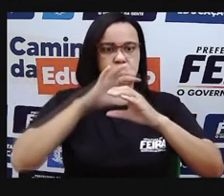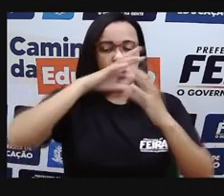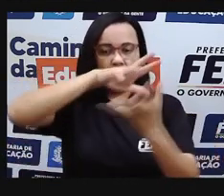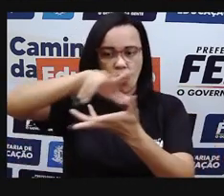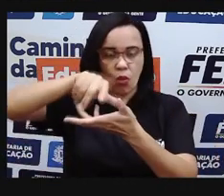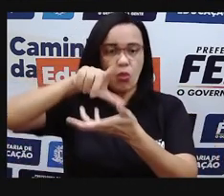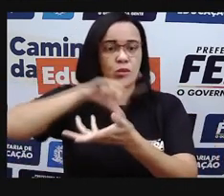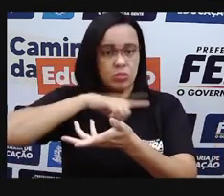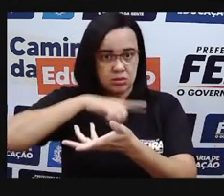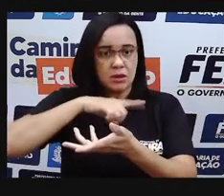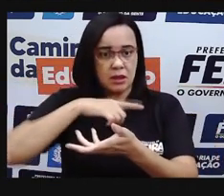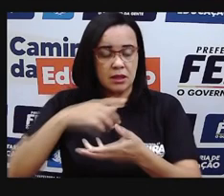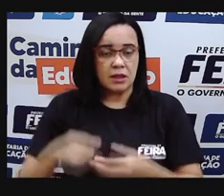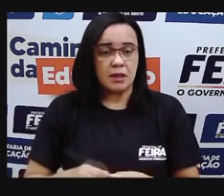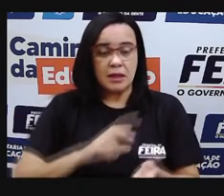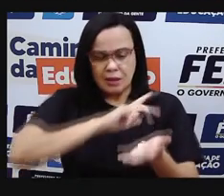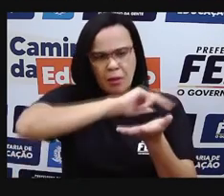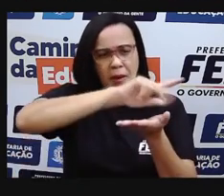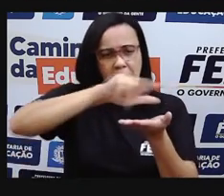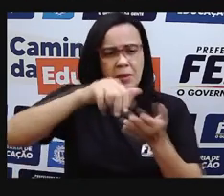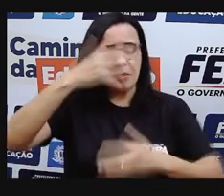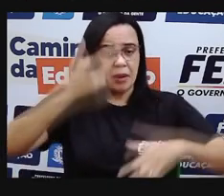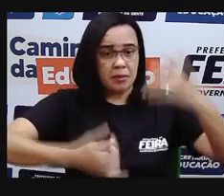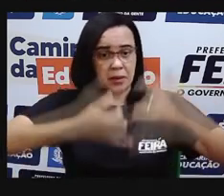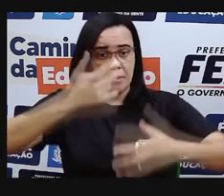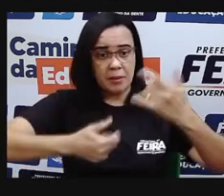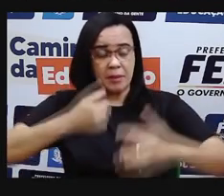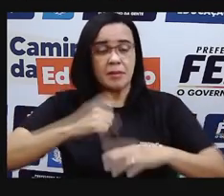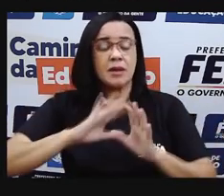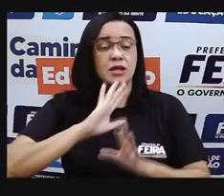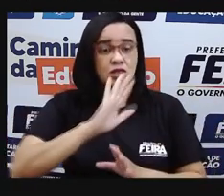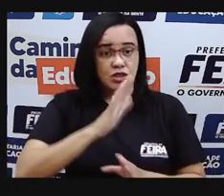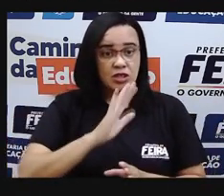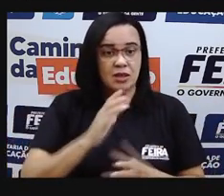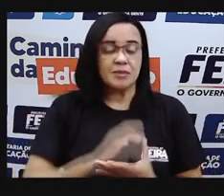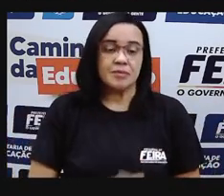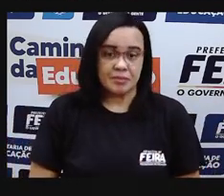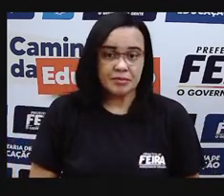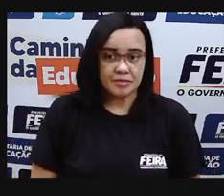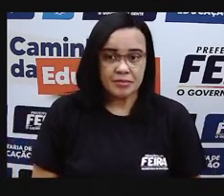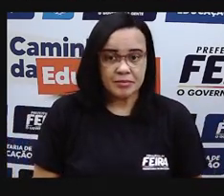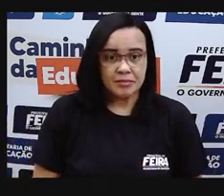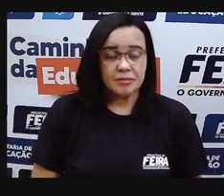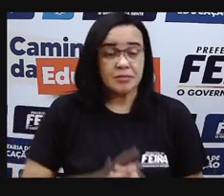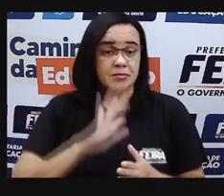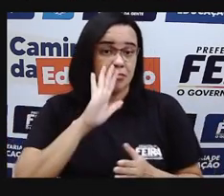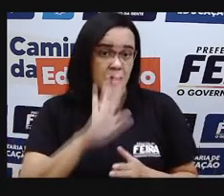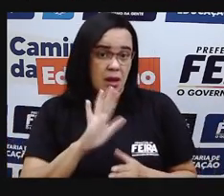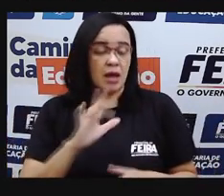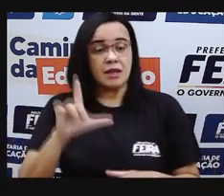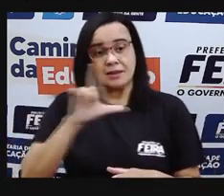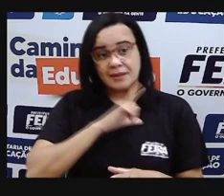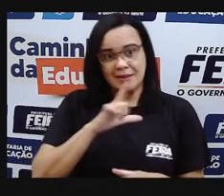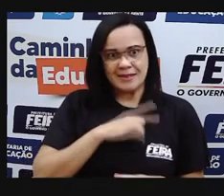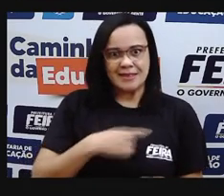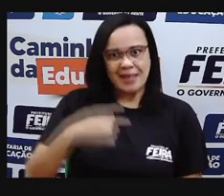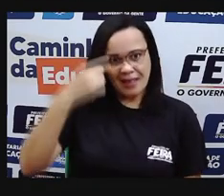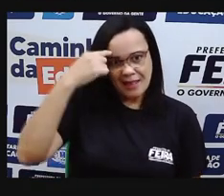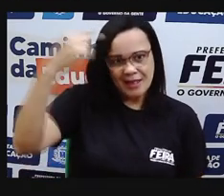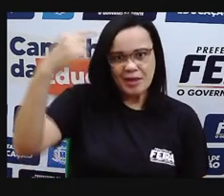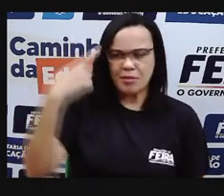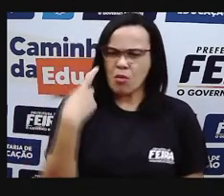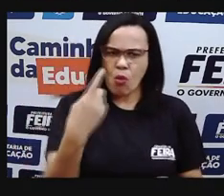substância, né? Um composto que é essencial para a nossa vida, que é o oxigênio.